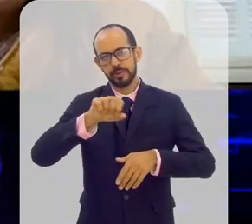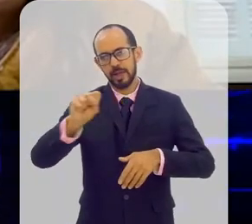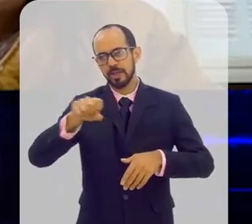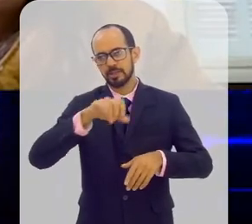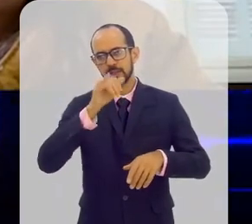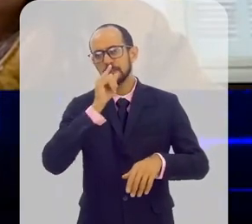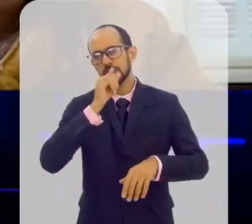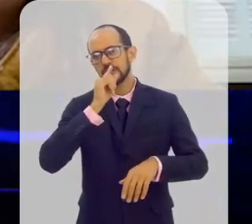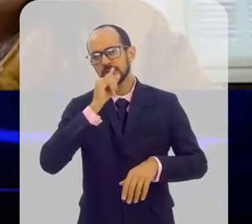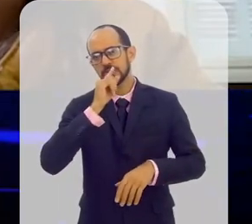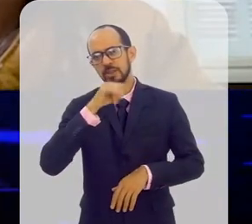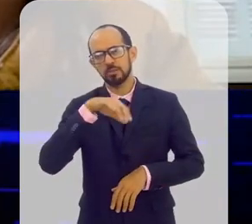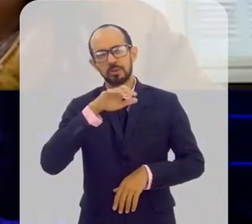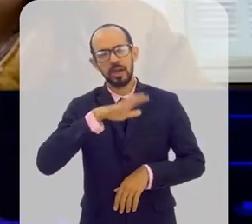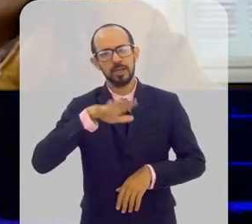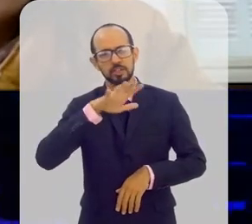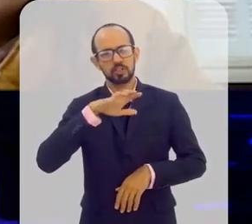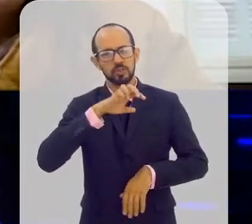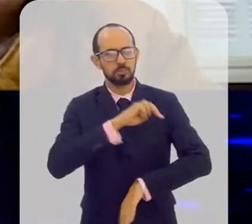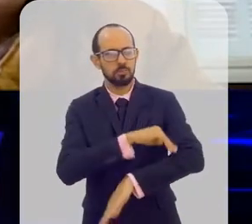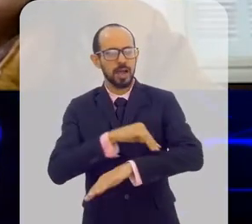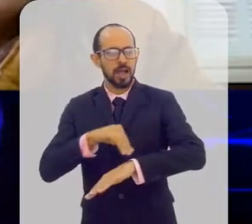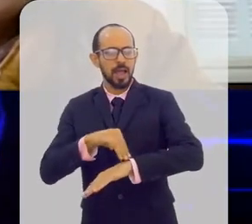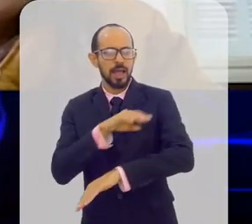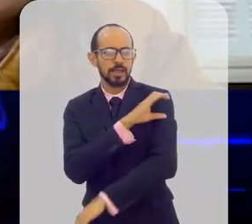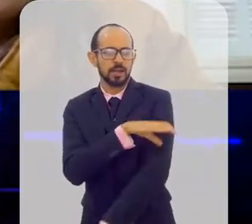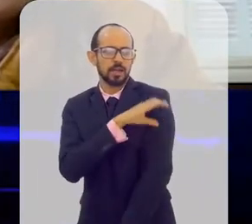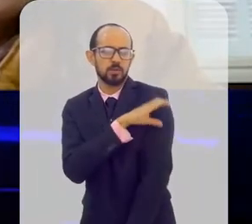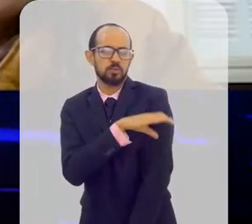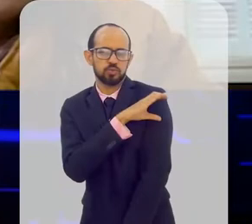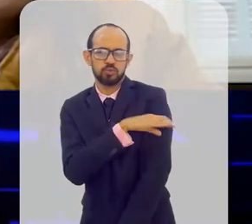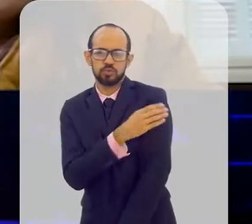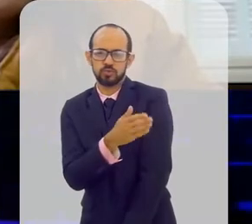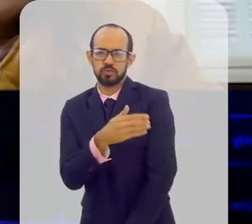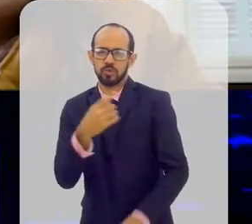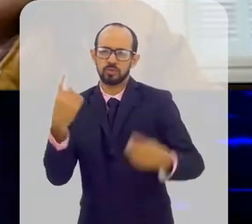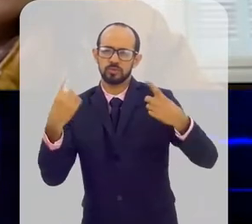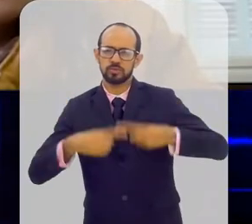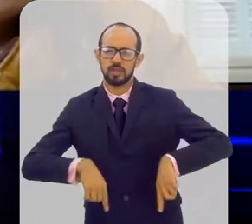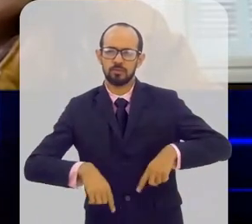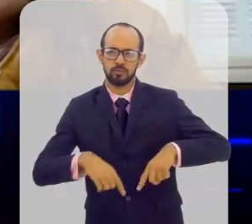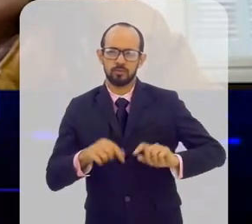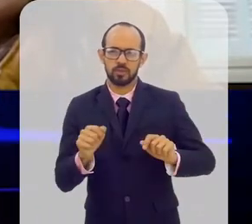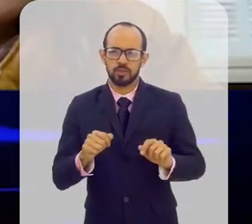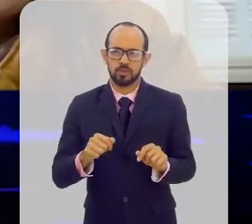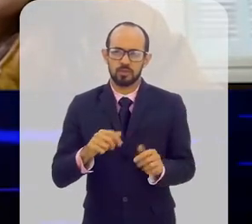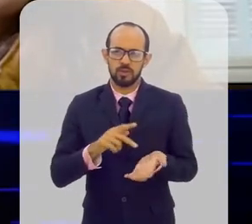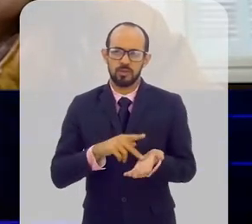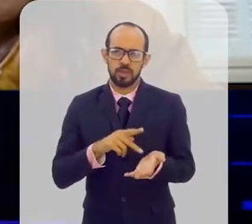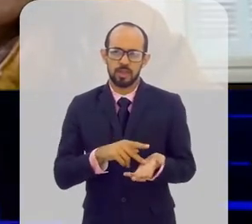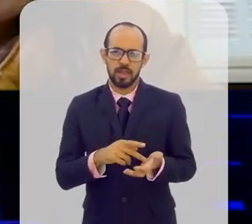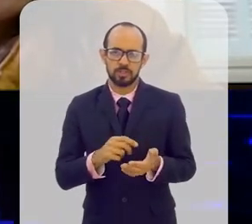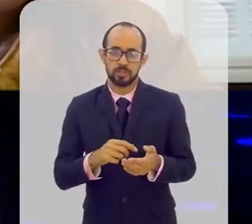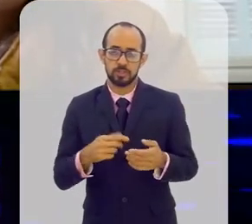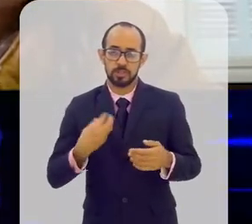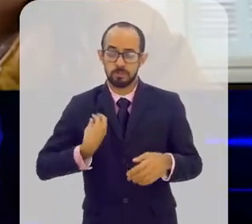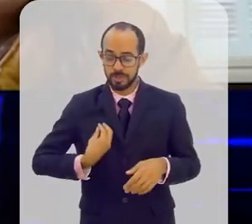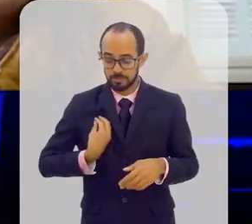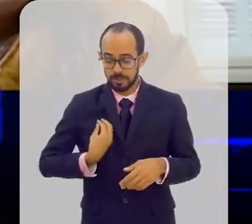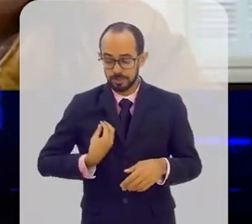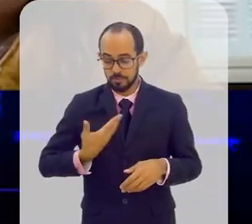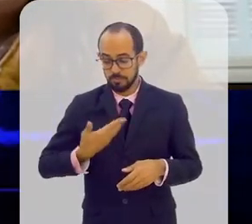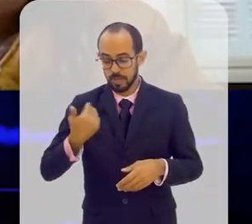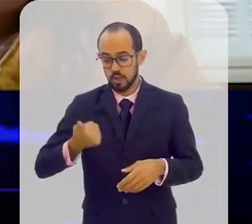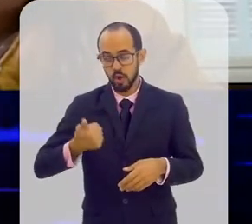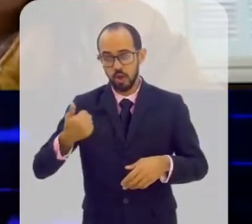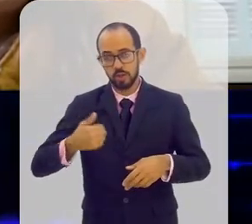óleo e gás e na região de Macaé e Campos. Então, assim, há um grande desafio aí e, na verdade, quanto maior a